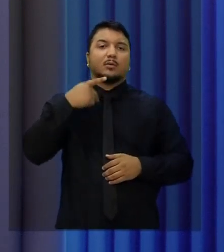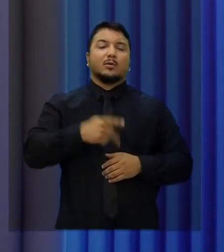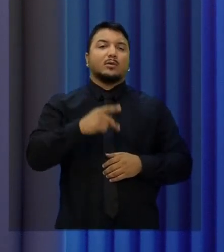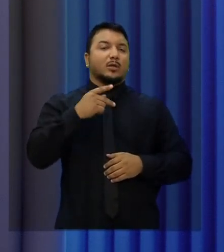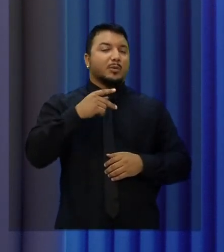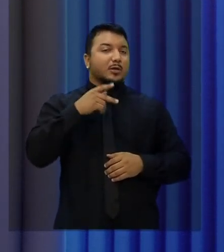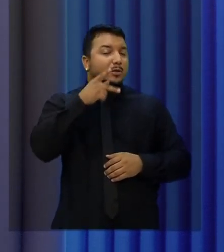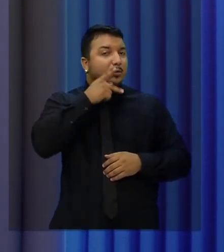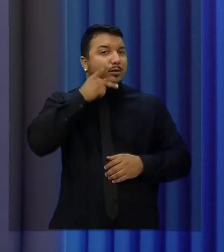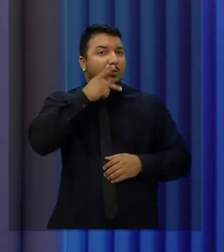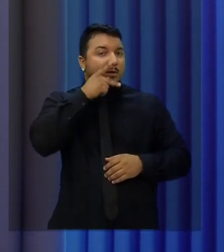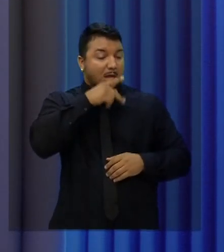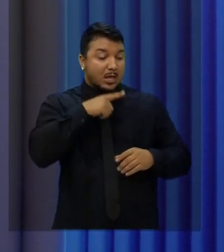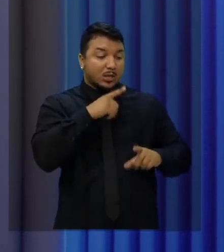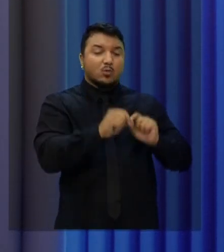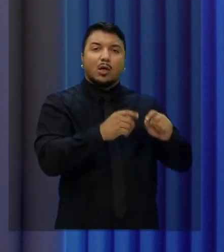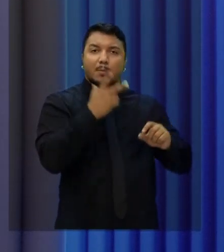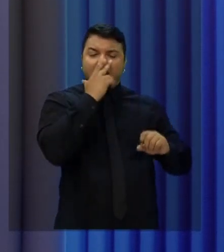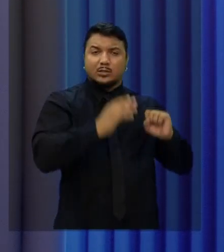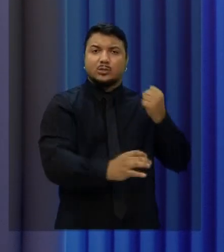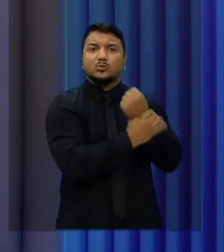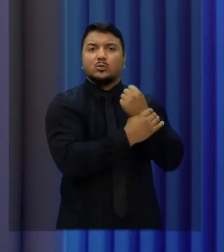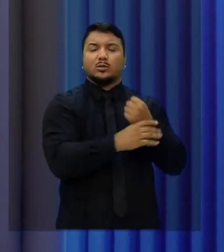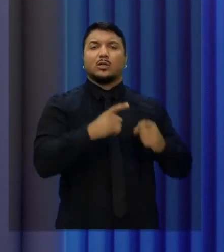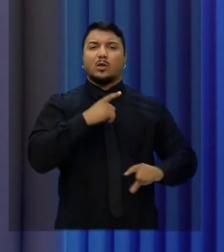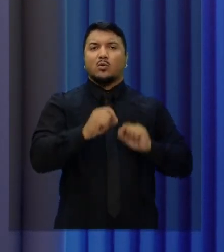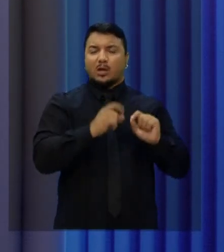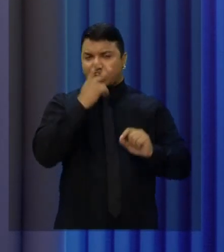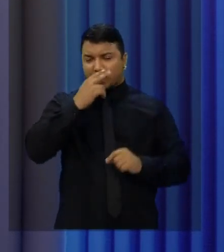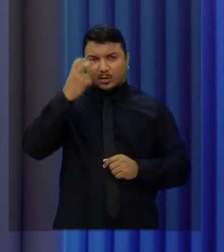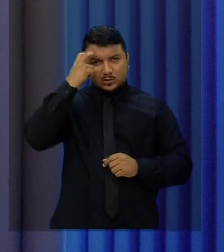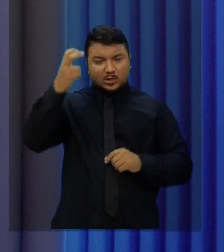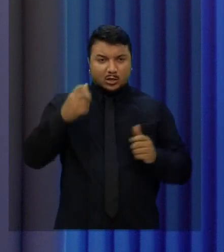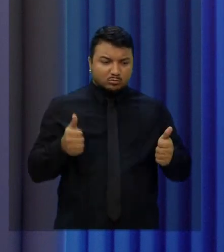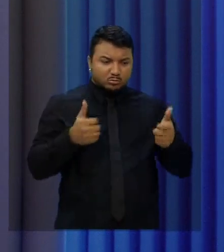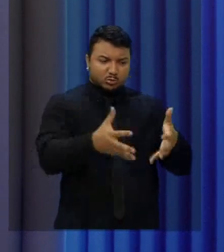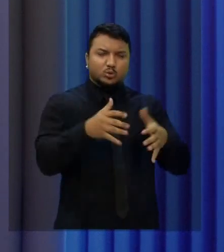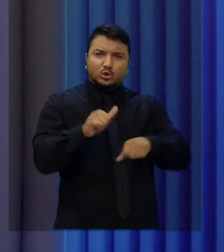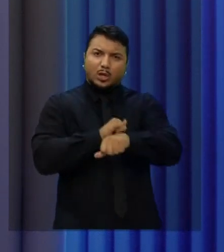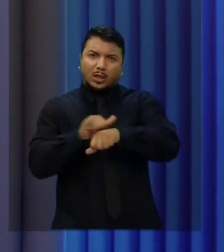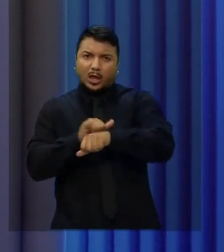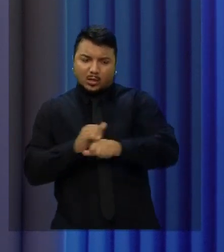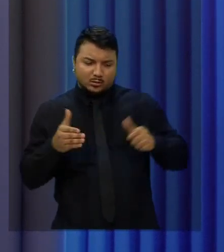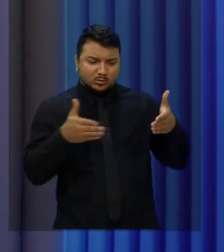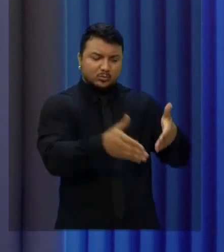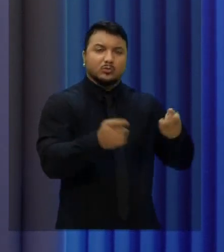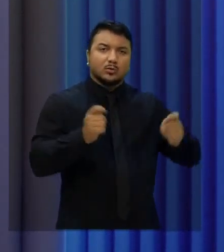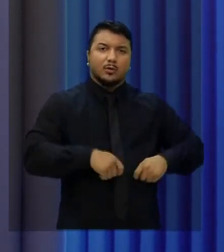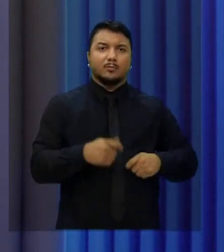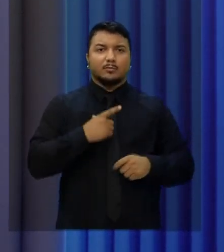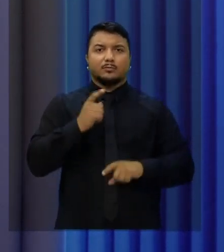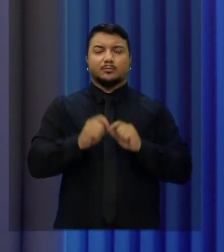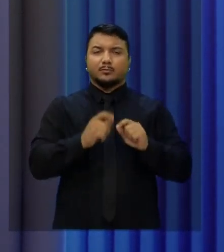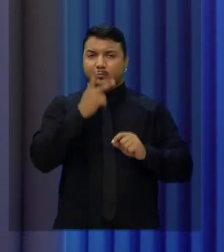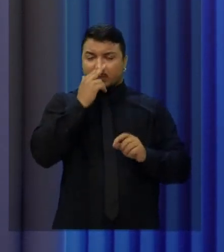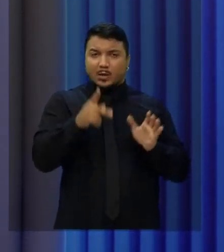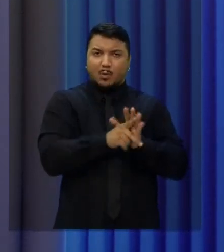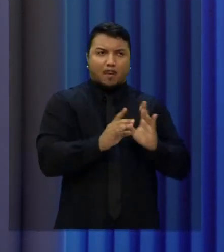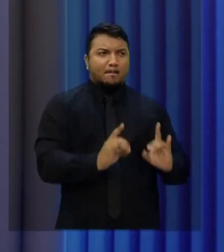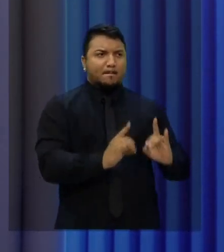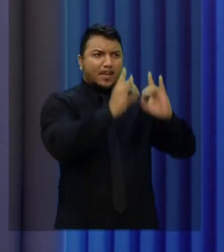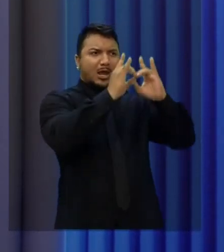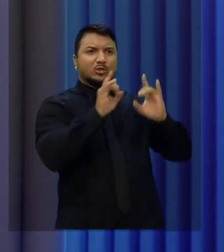o estado mais seguro, porque lá estão investindo em inteligência, estão investindo em tecnologia, não estão investindo simplesmente em prédio